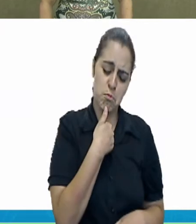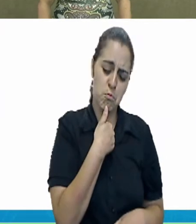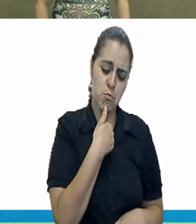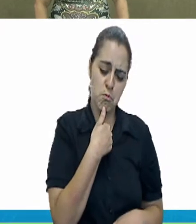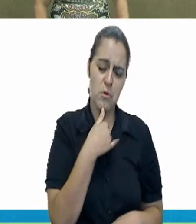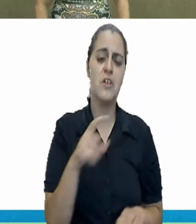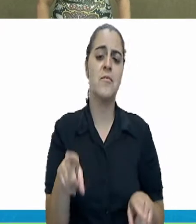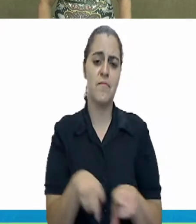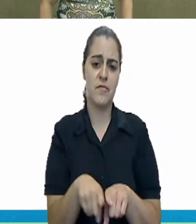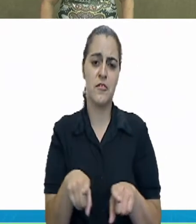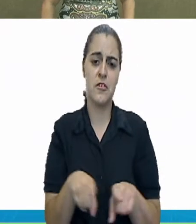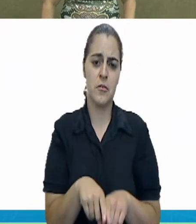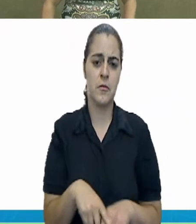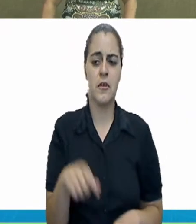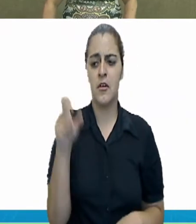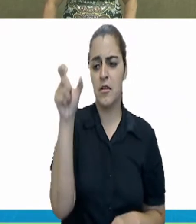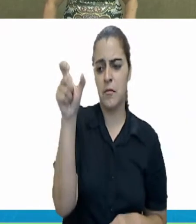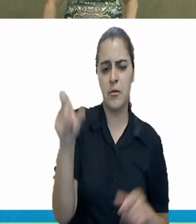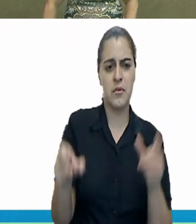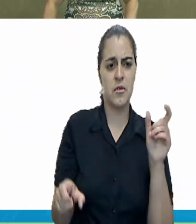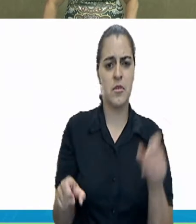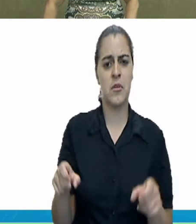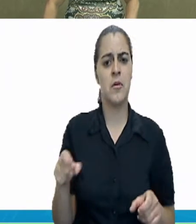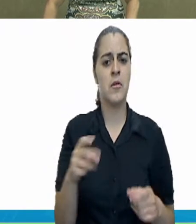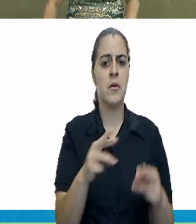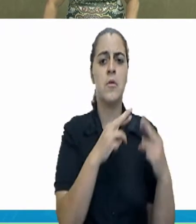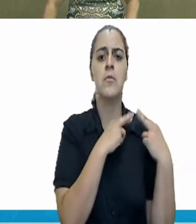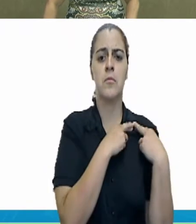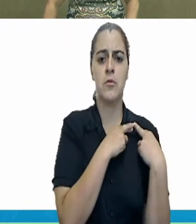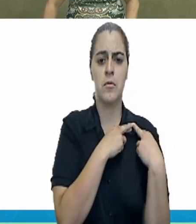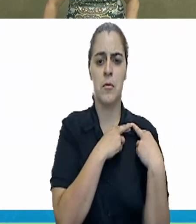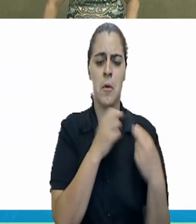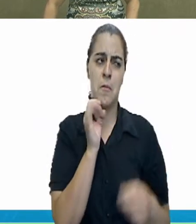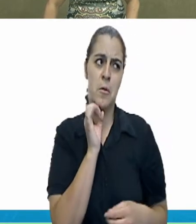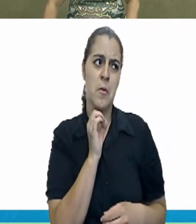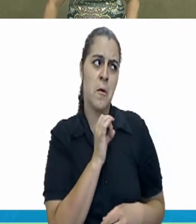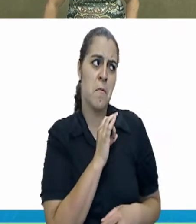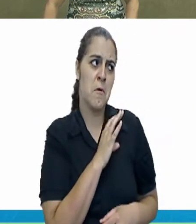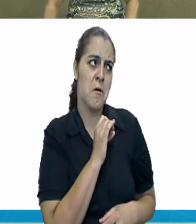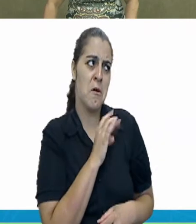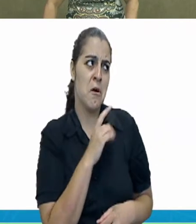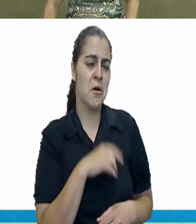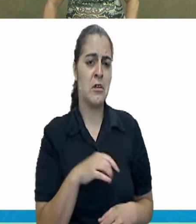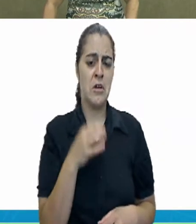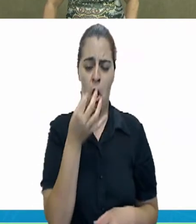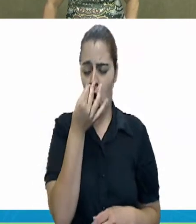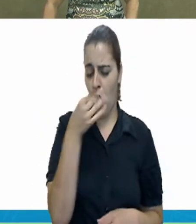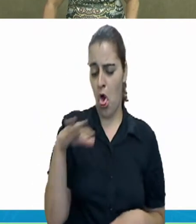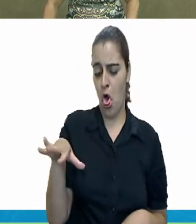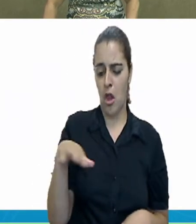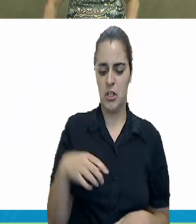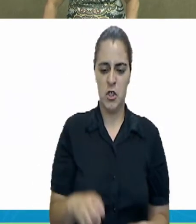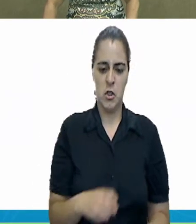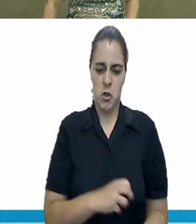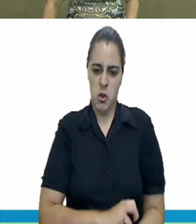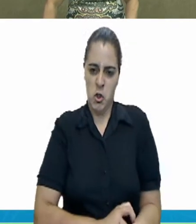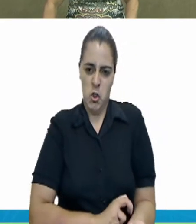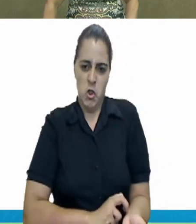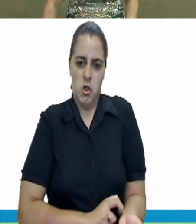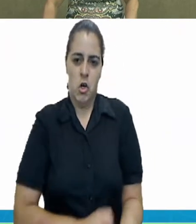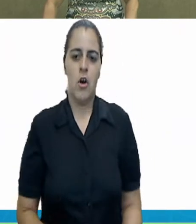e também personagens responsáveis pelo medo, nojo e pela raiva.